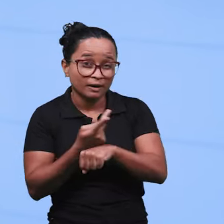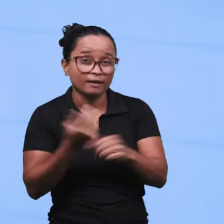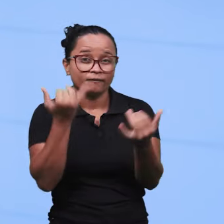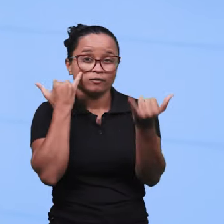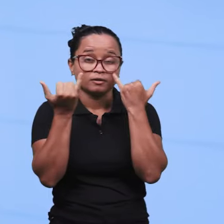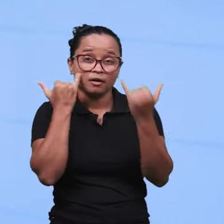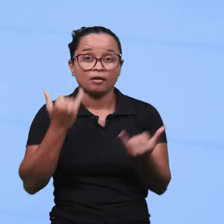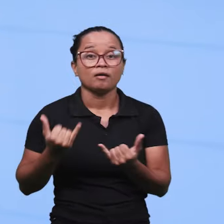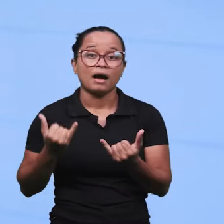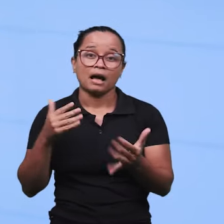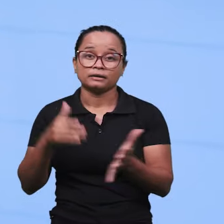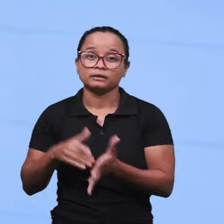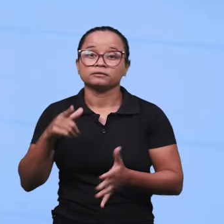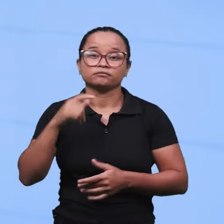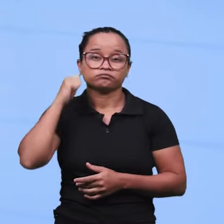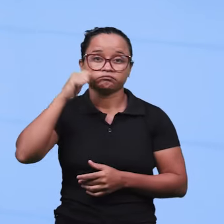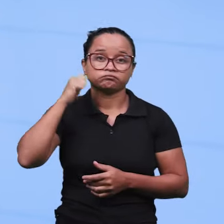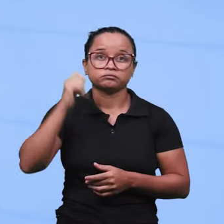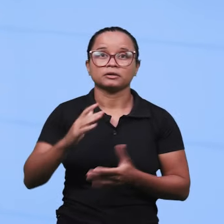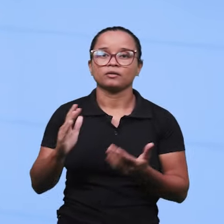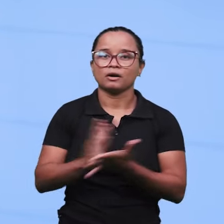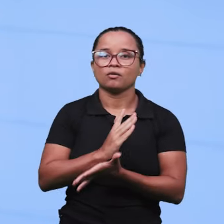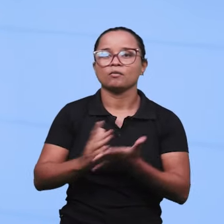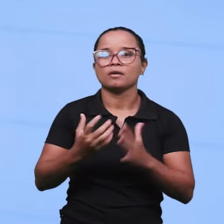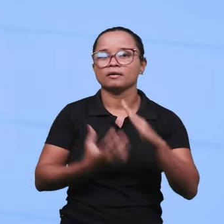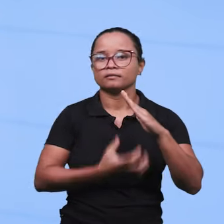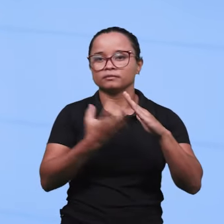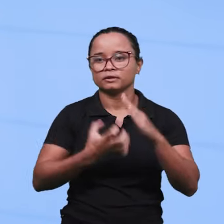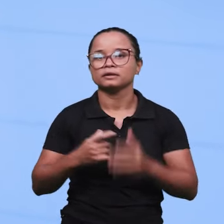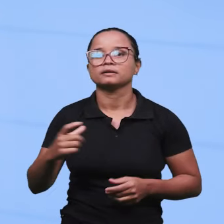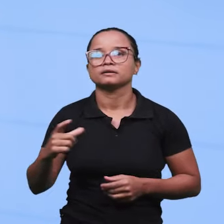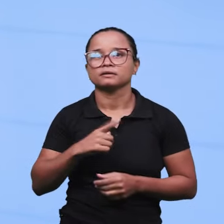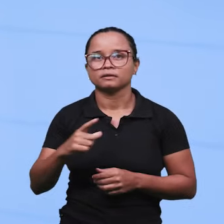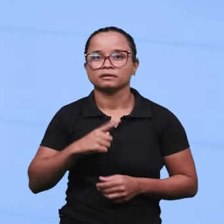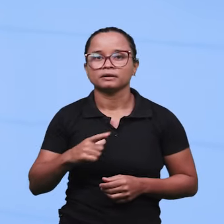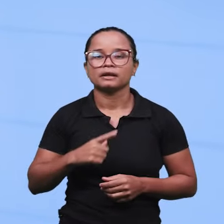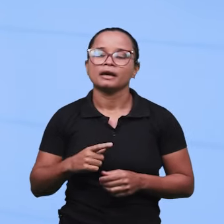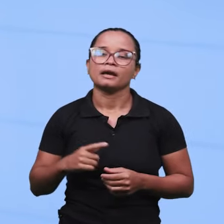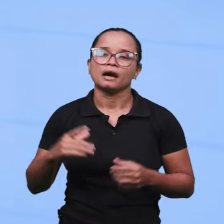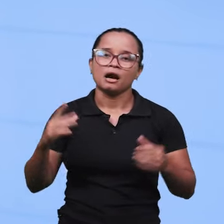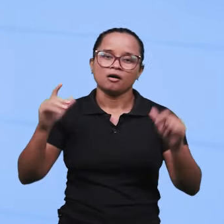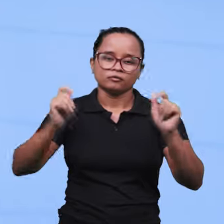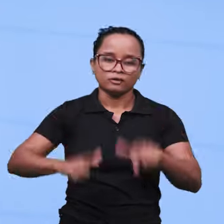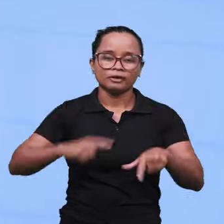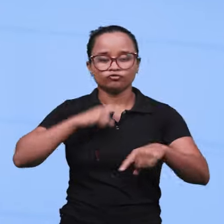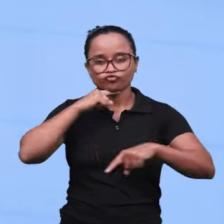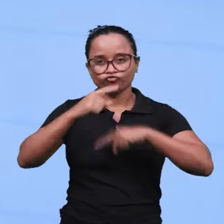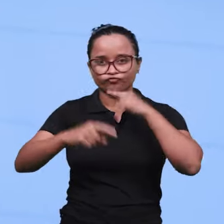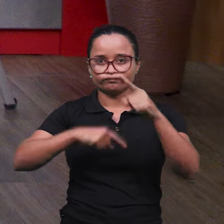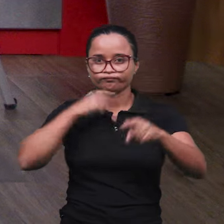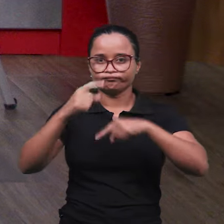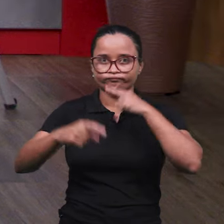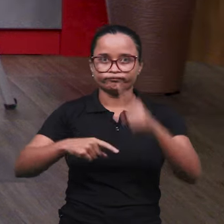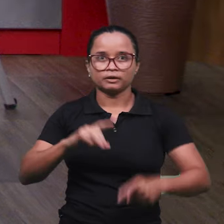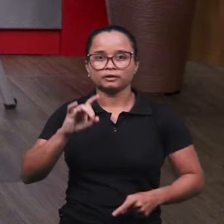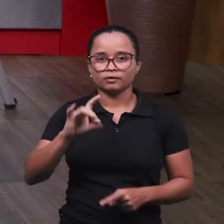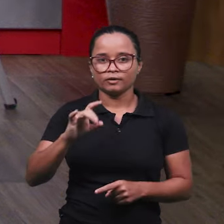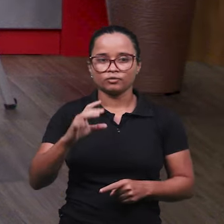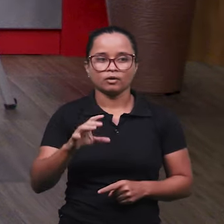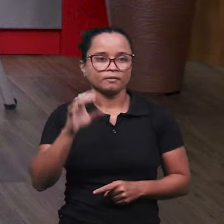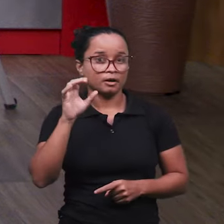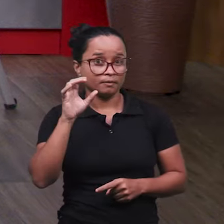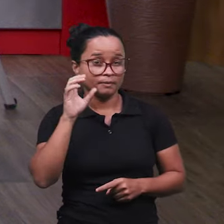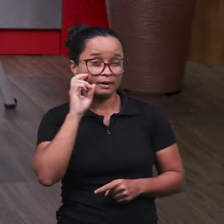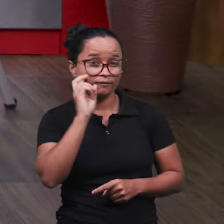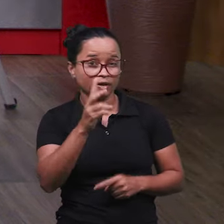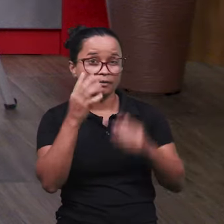né, e algumas empresas existem um canal de dúvidas, em questão de, não é só ouvidoria, mas também